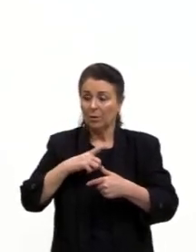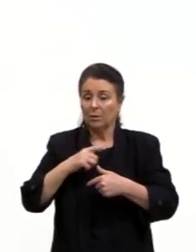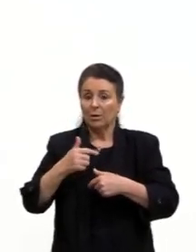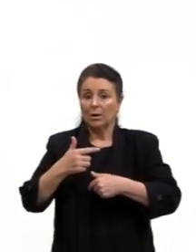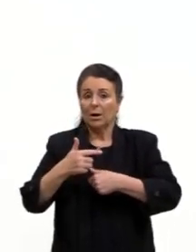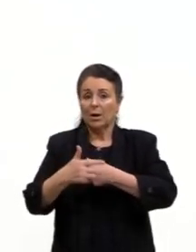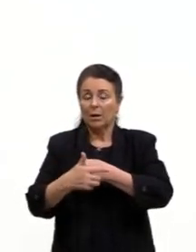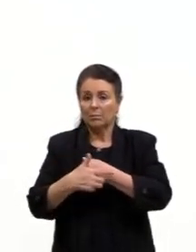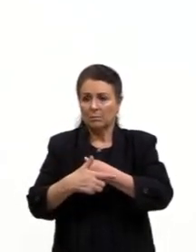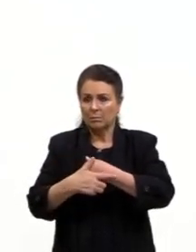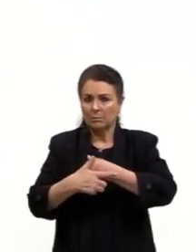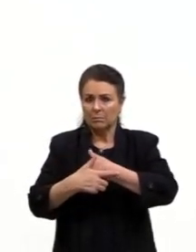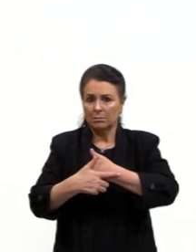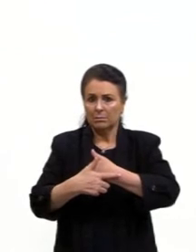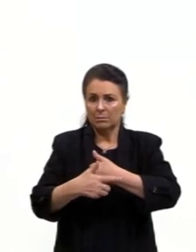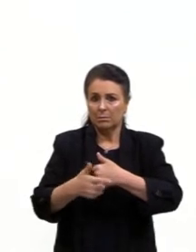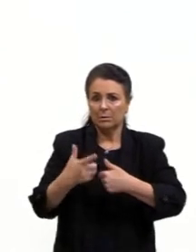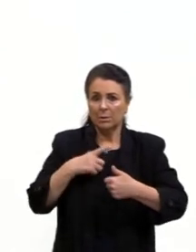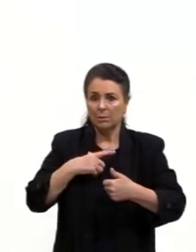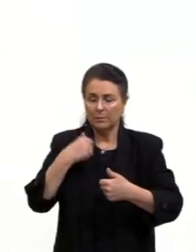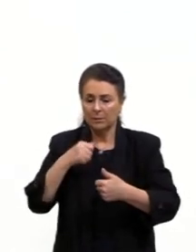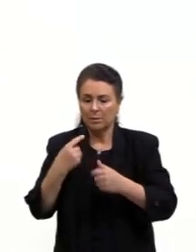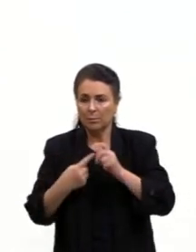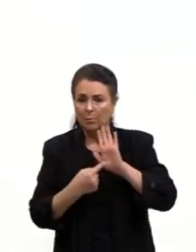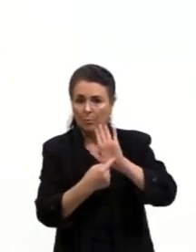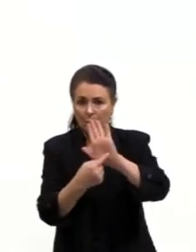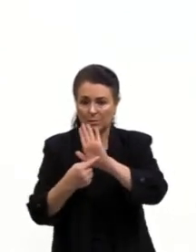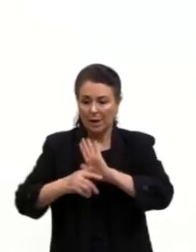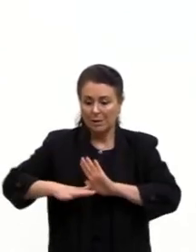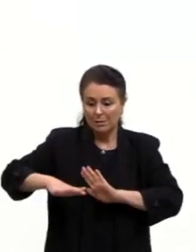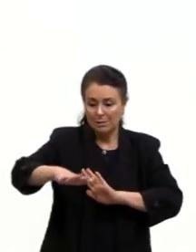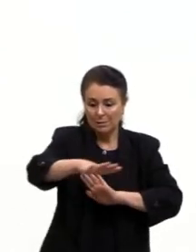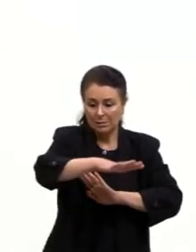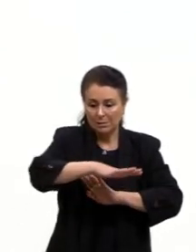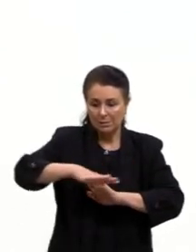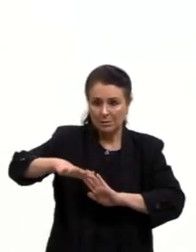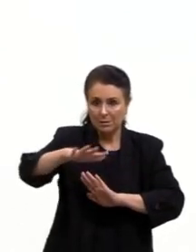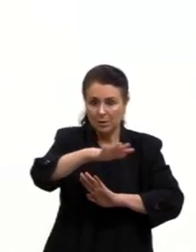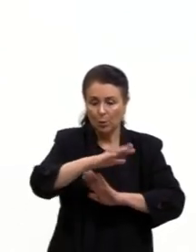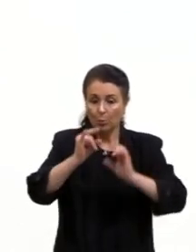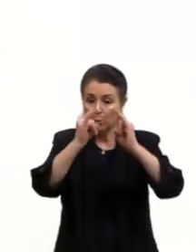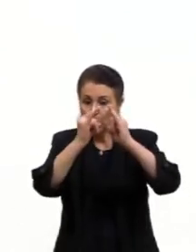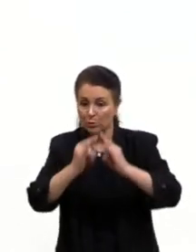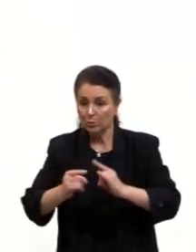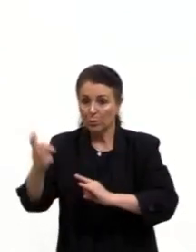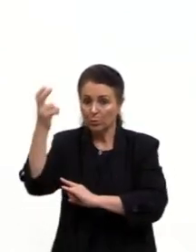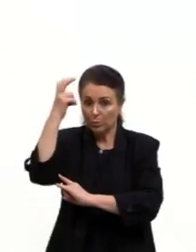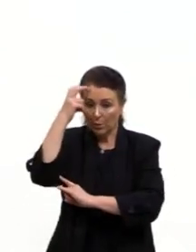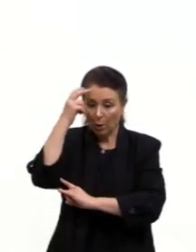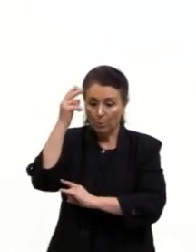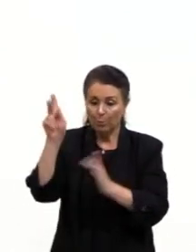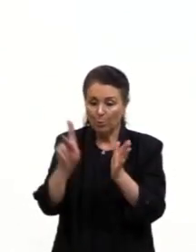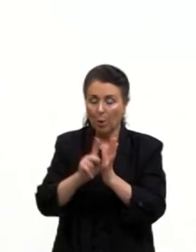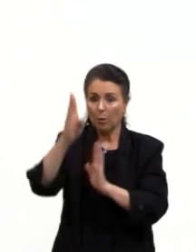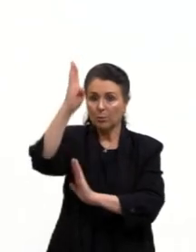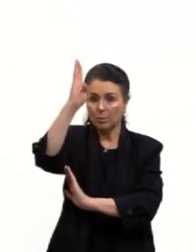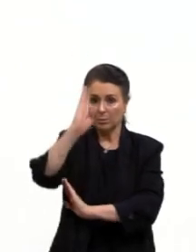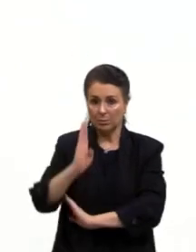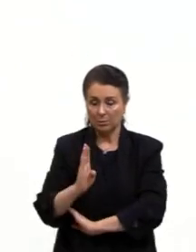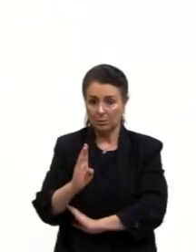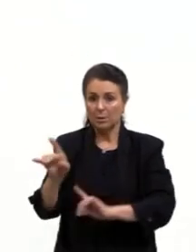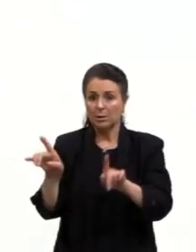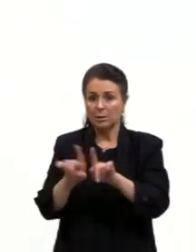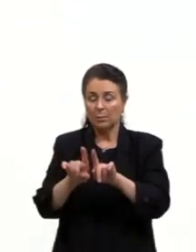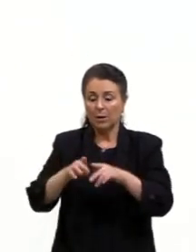vivo. Então, a gente precisa exaltar os terreiros como instituições culturais brasileiras. Inclusive, o